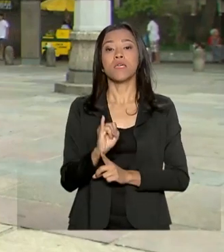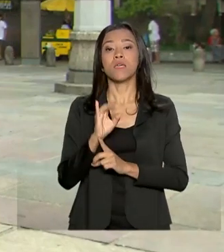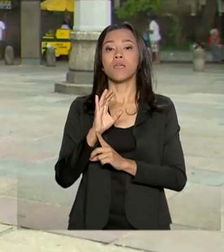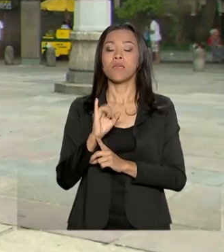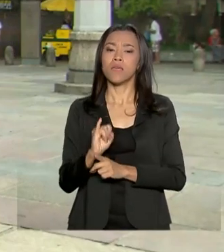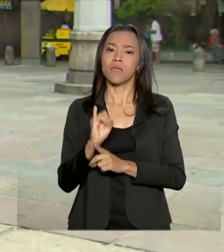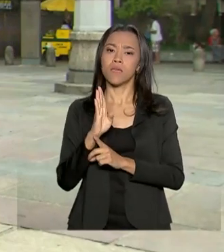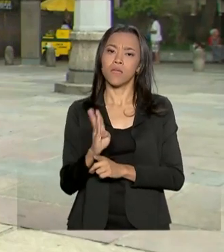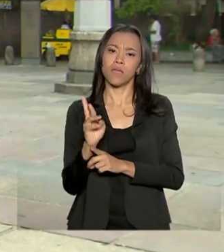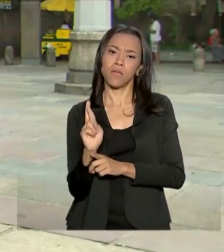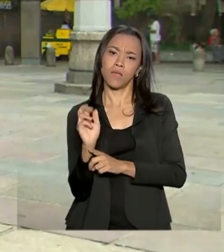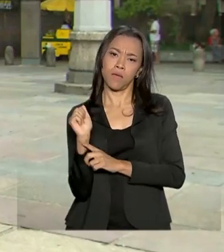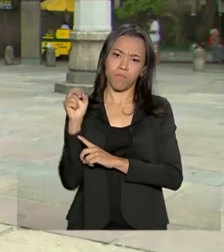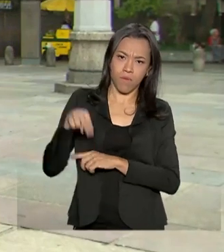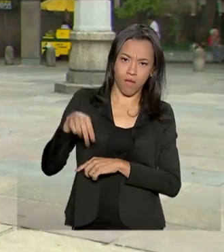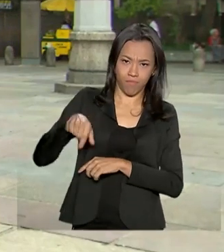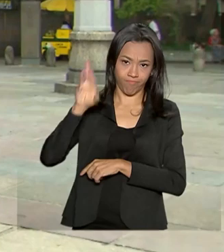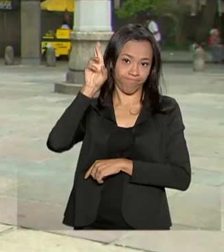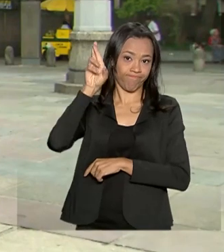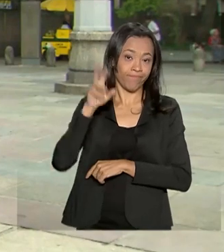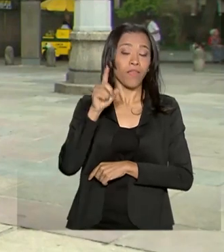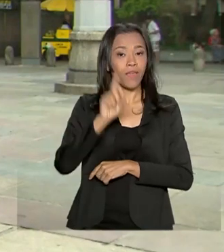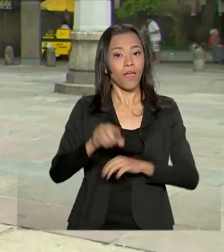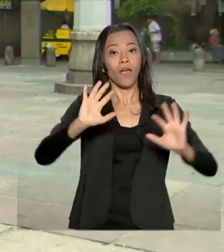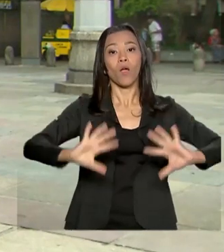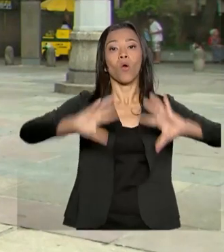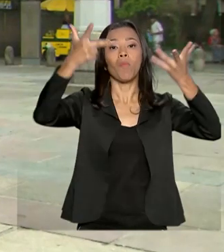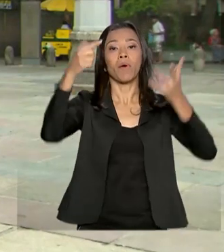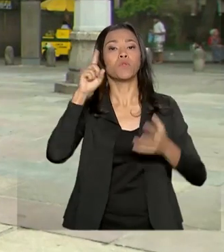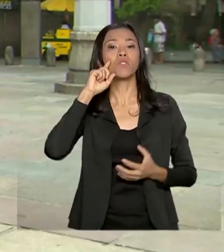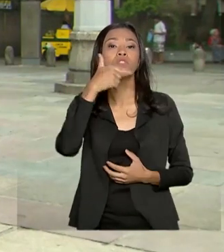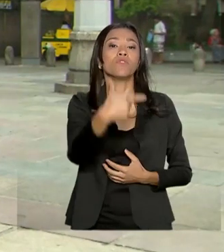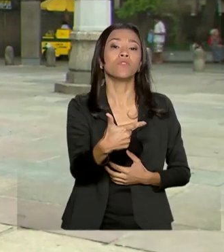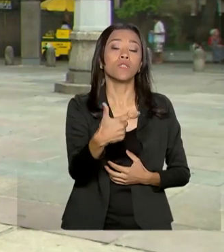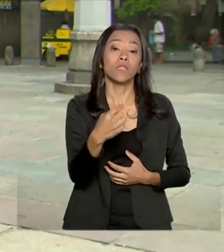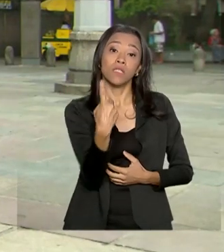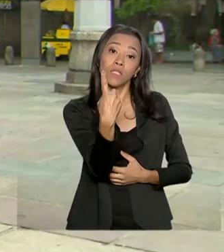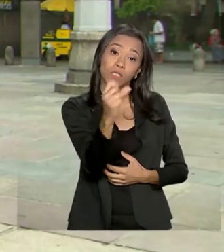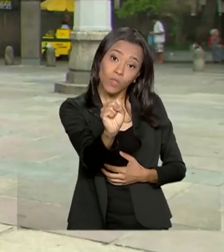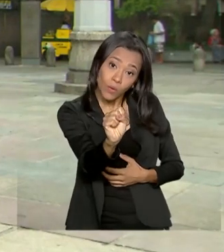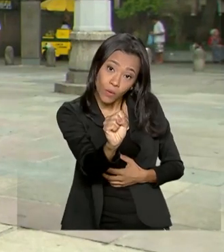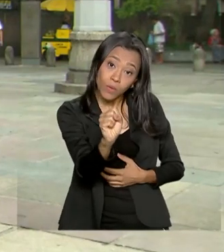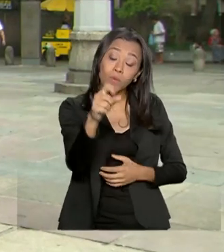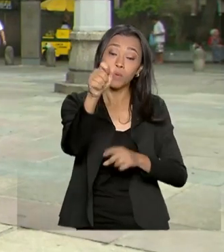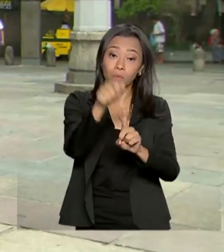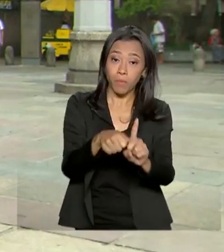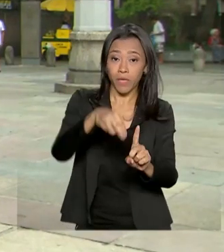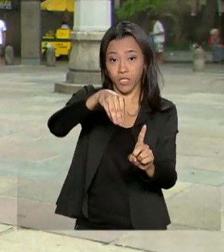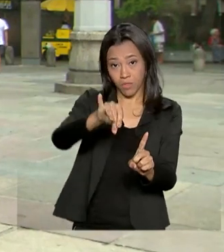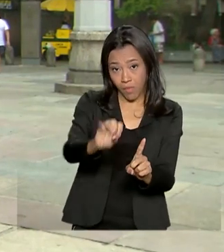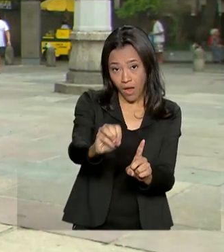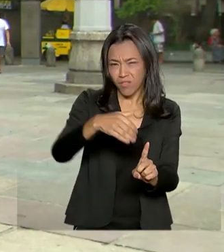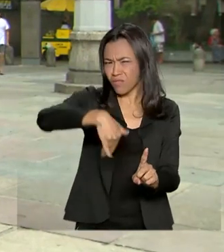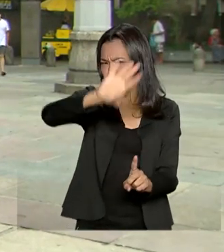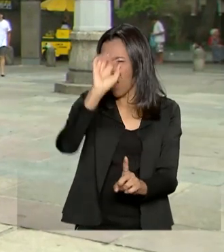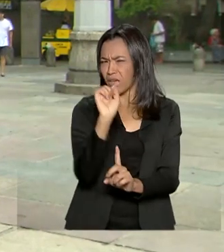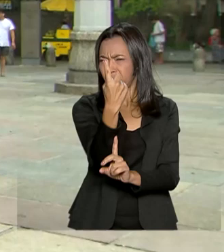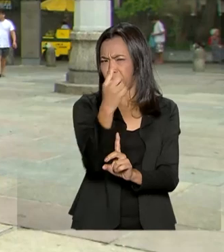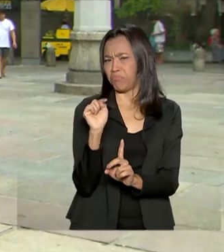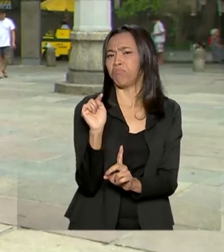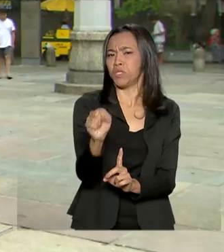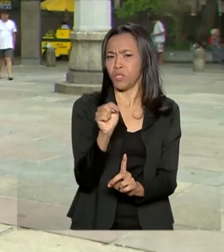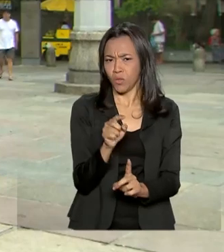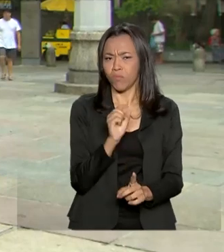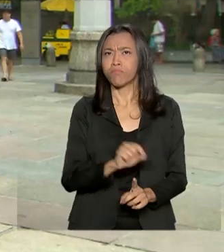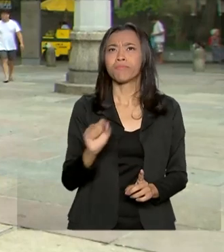Internacional dos Museus, que é comemorado no dia 18 de maio. São mais de 1.100 instituições de cultura que